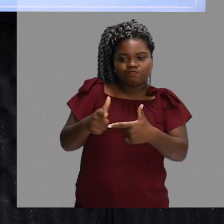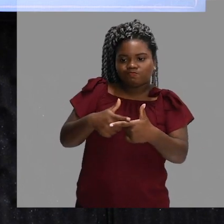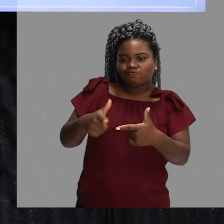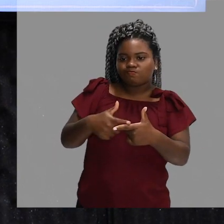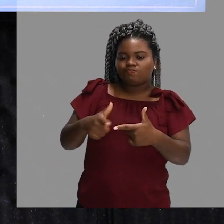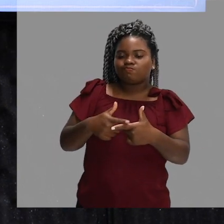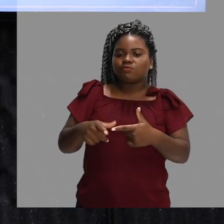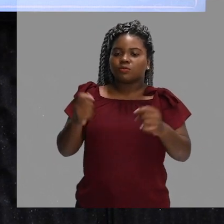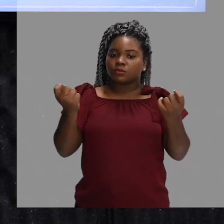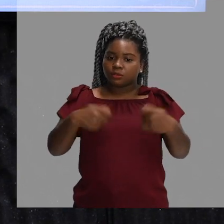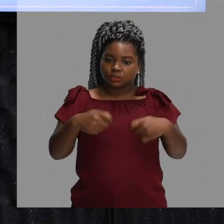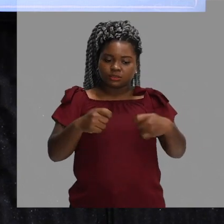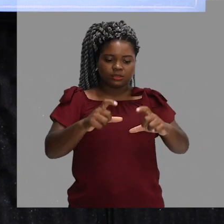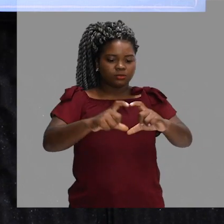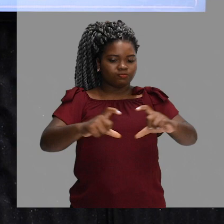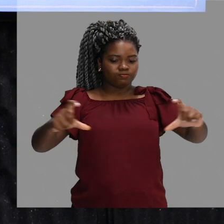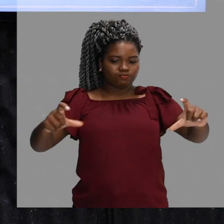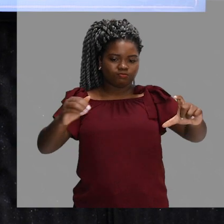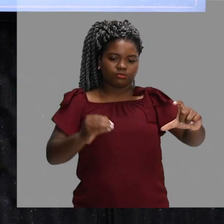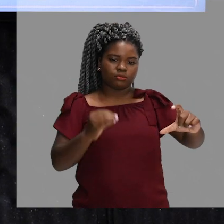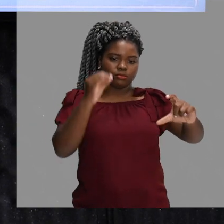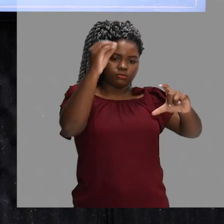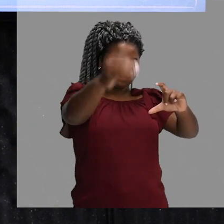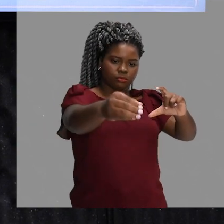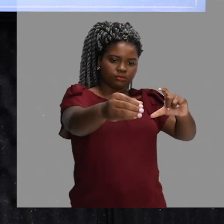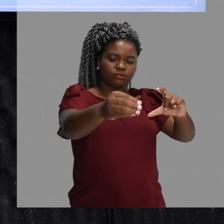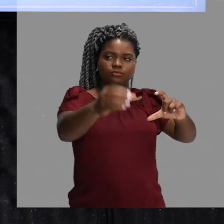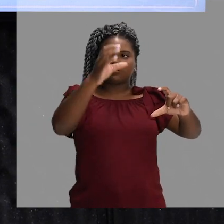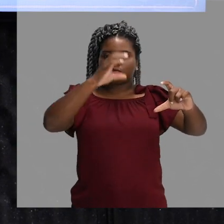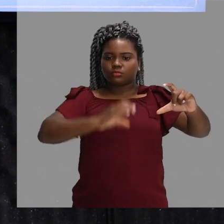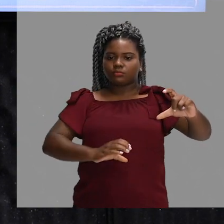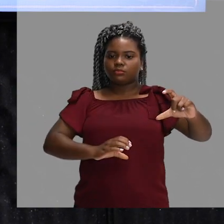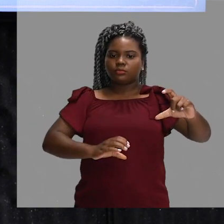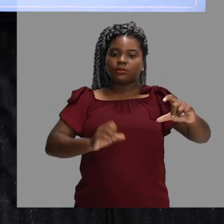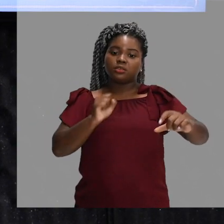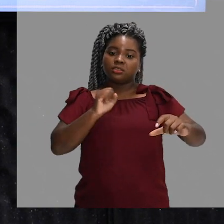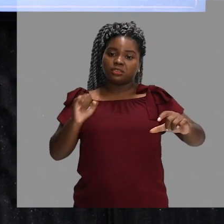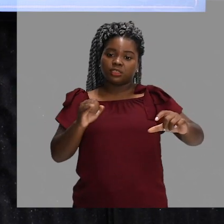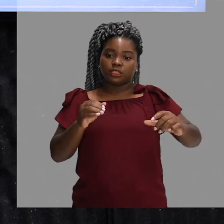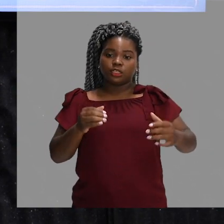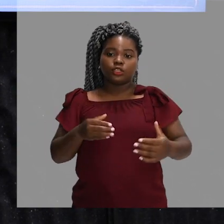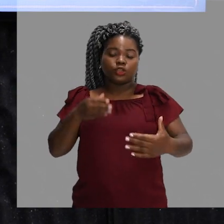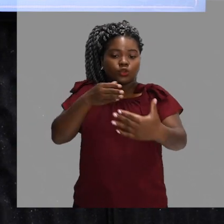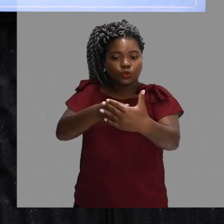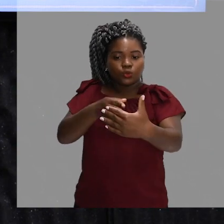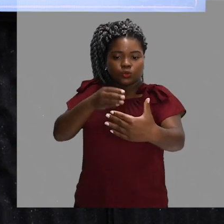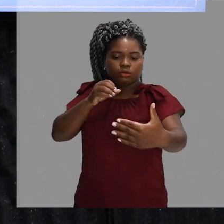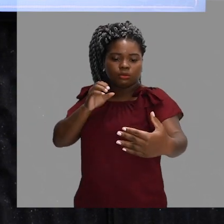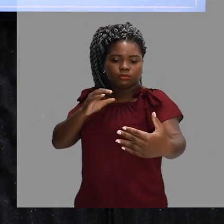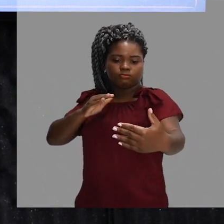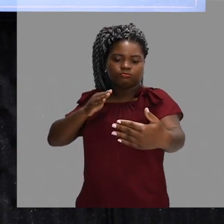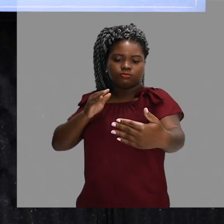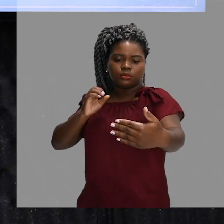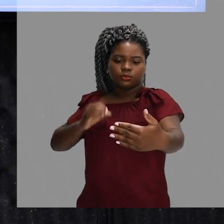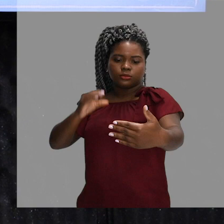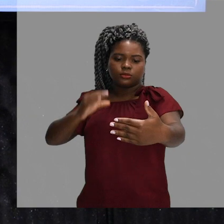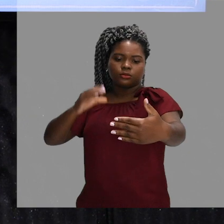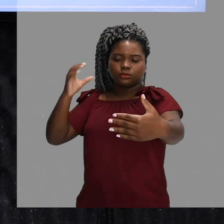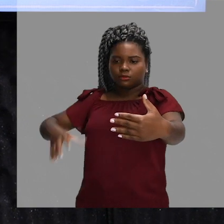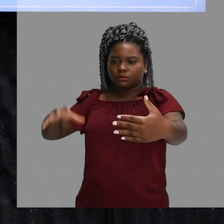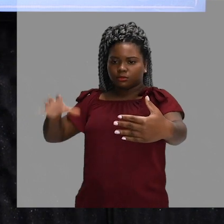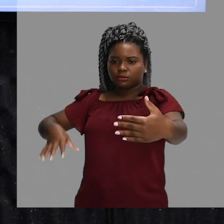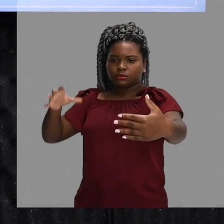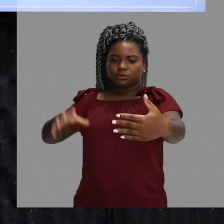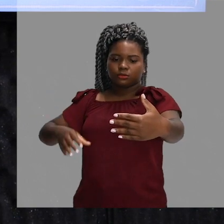entre essas antenas. E um detalhe, se essa bola tocar, antena é considerada bola fora. Ela está ali alinhada